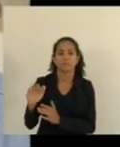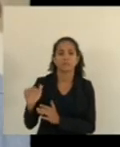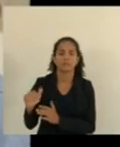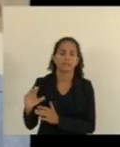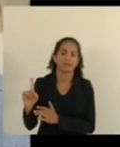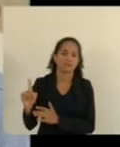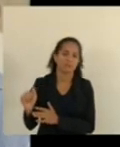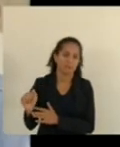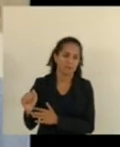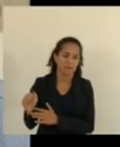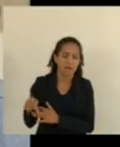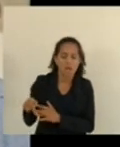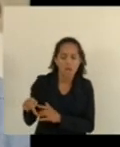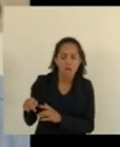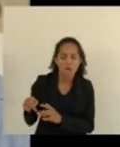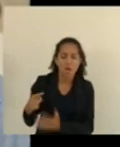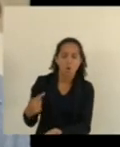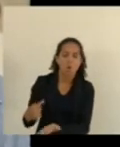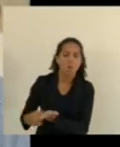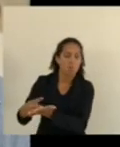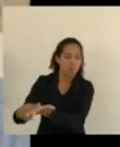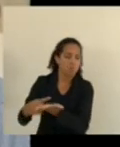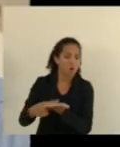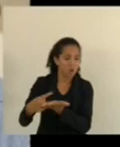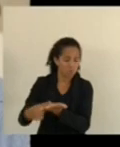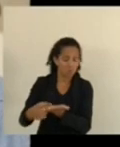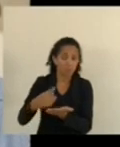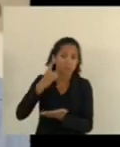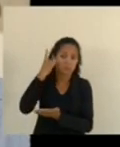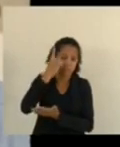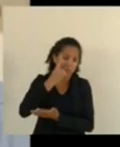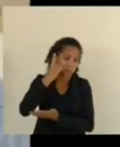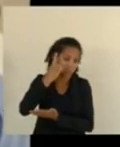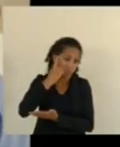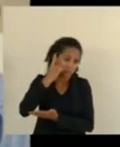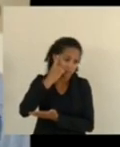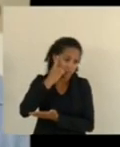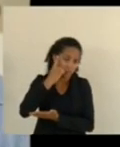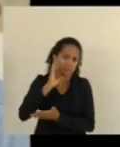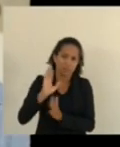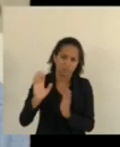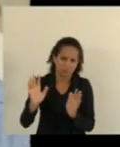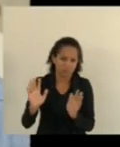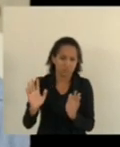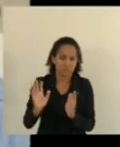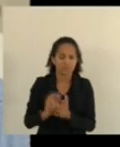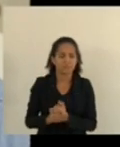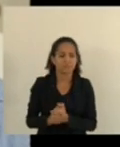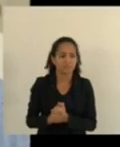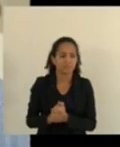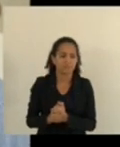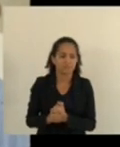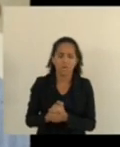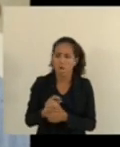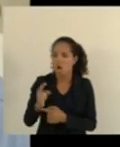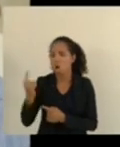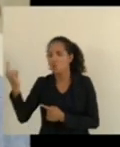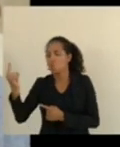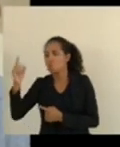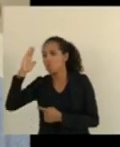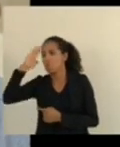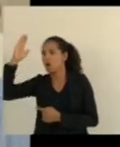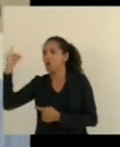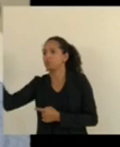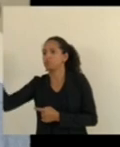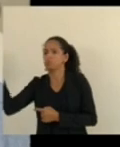bancada é um comum acordo entre os senhores deputados não tem ninguém mais importante do que o outro todos